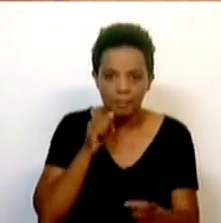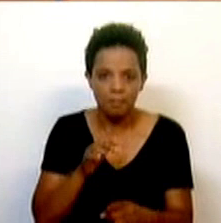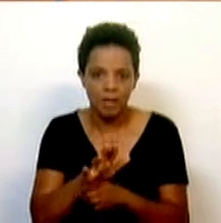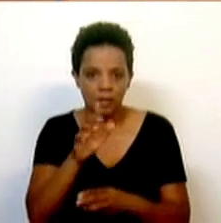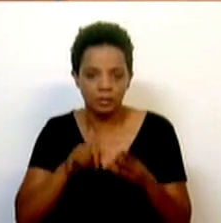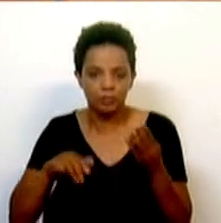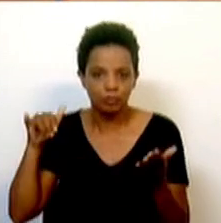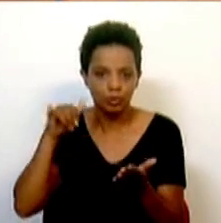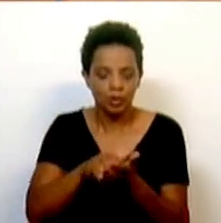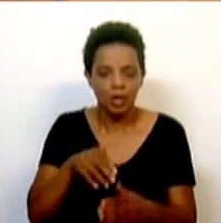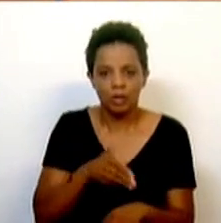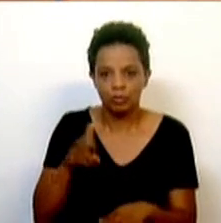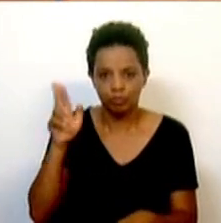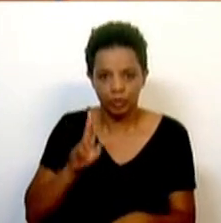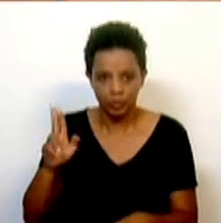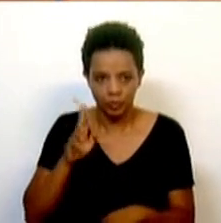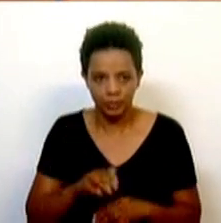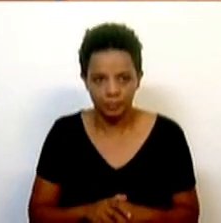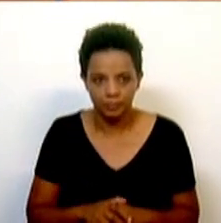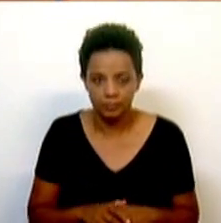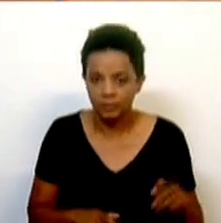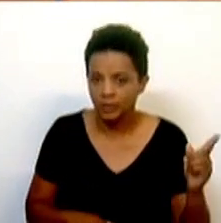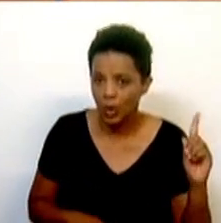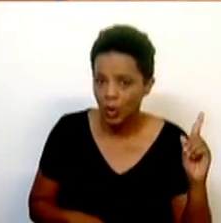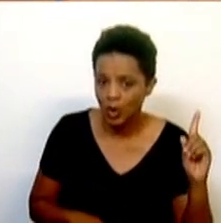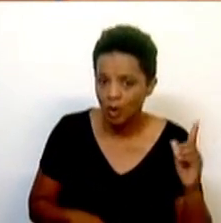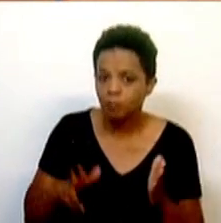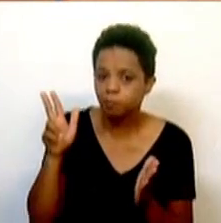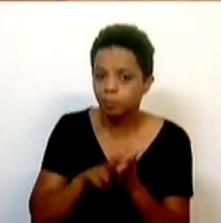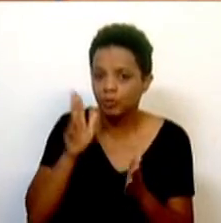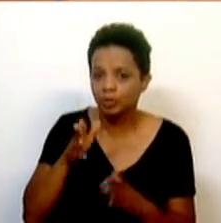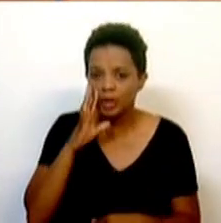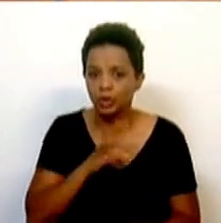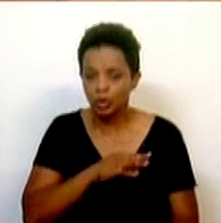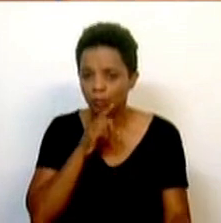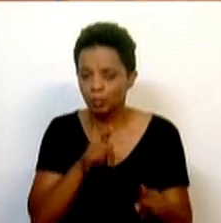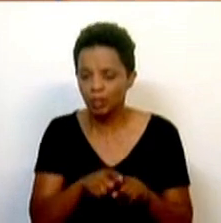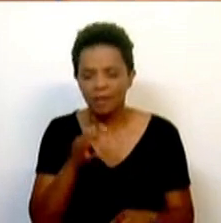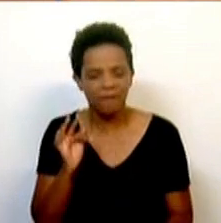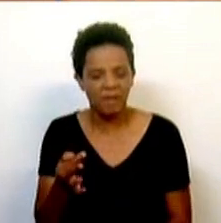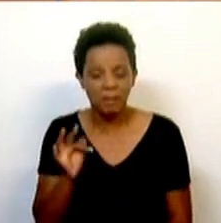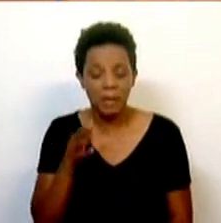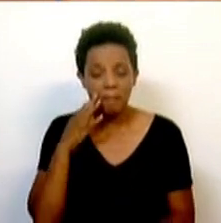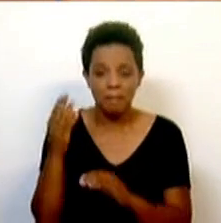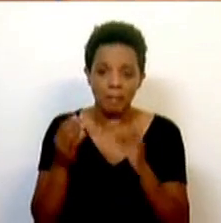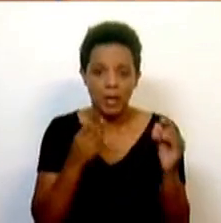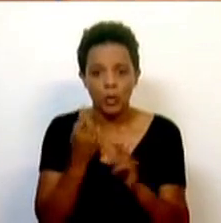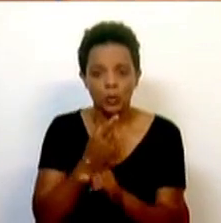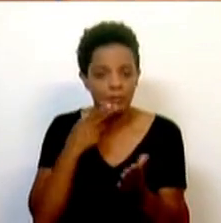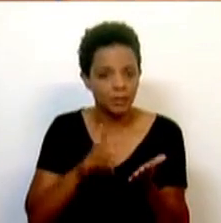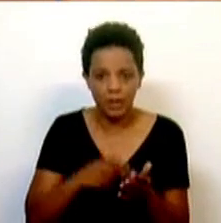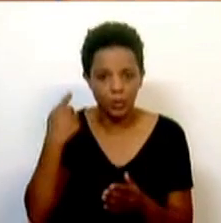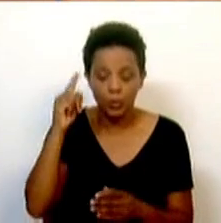jornada mundial da juventude. Não, não, não, foi aprovado, senhor deputado. Não vale a pena dizer coisas que não são